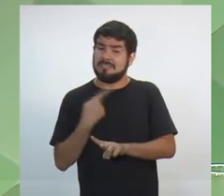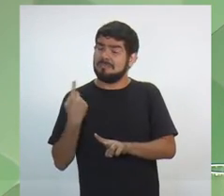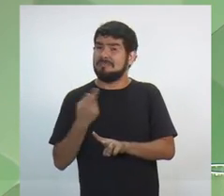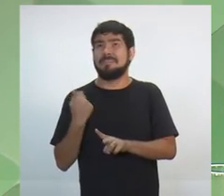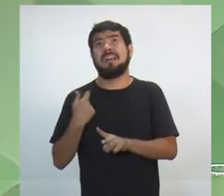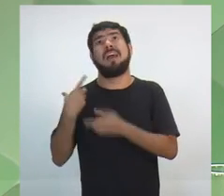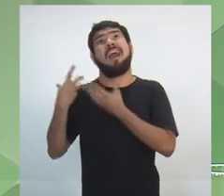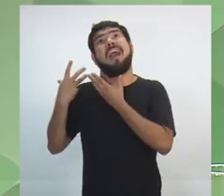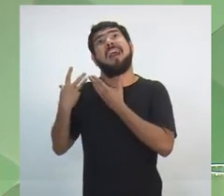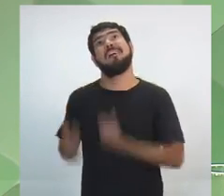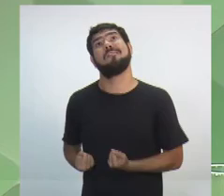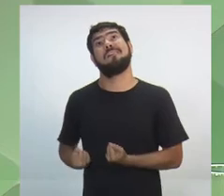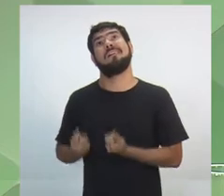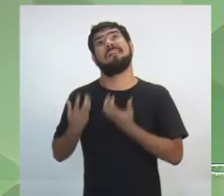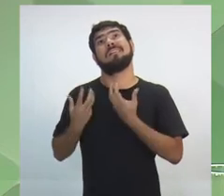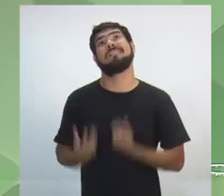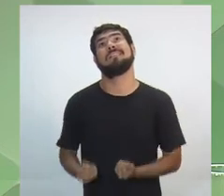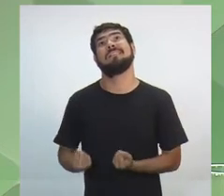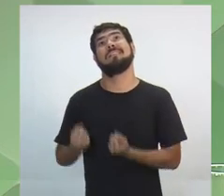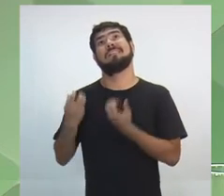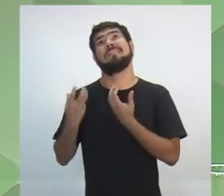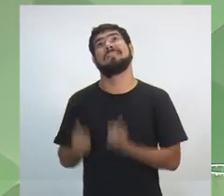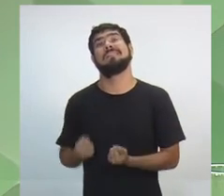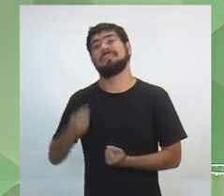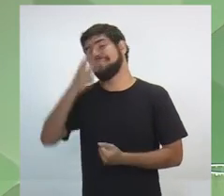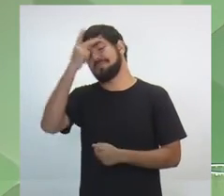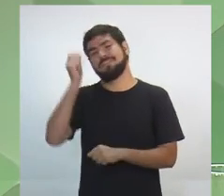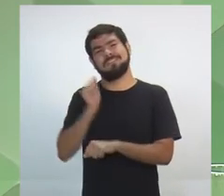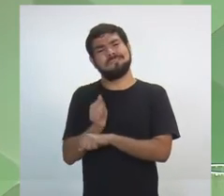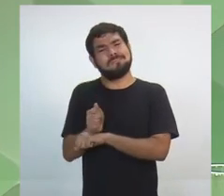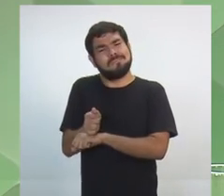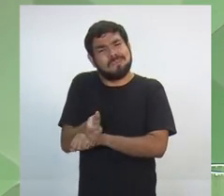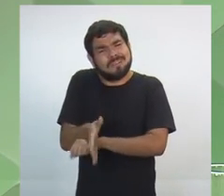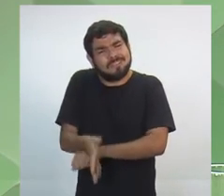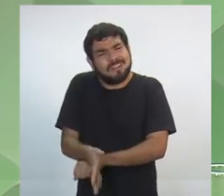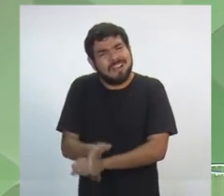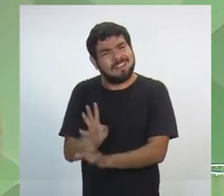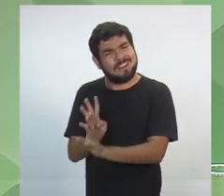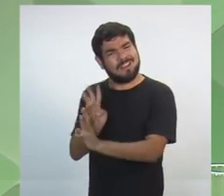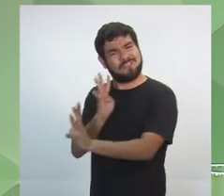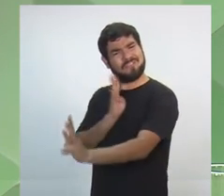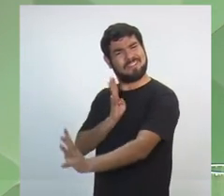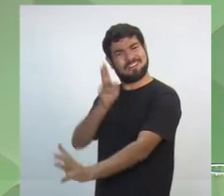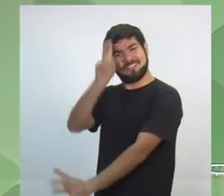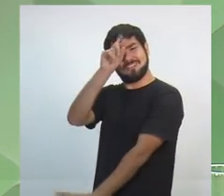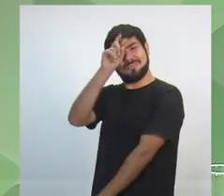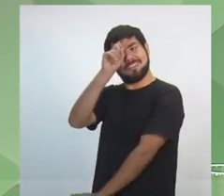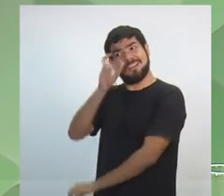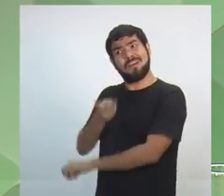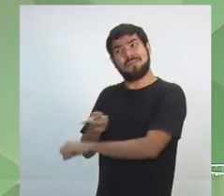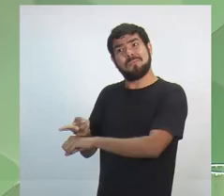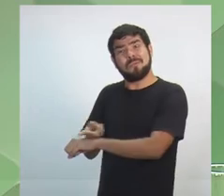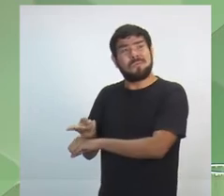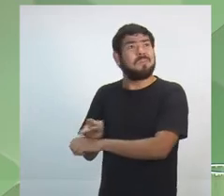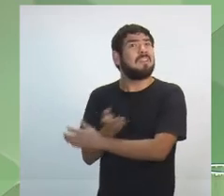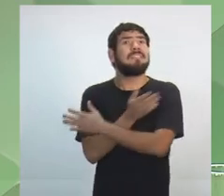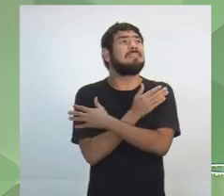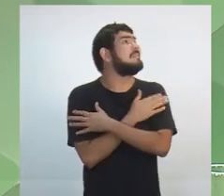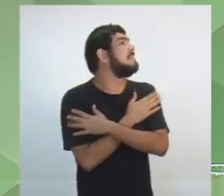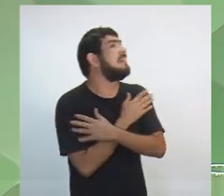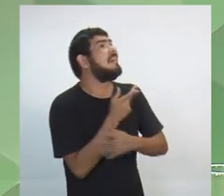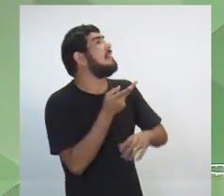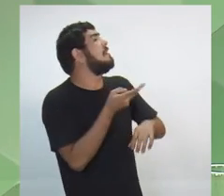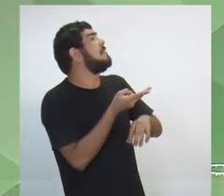aceitando que pessoas estejam durante uma madrugada numa fila de hospital. Gente que está à procura de emprego. Pessoas que estão